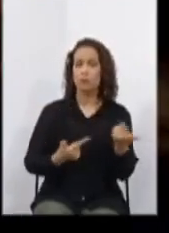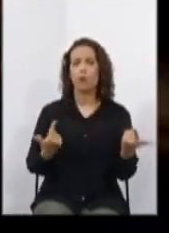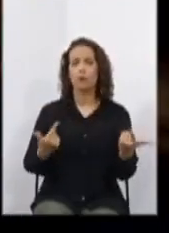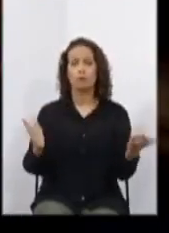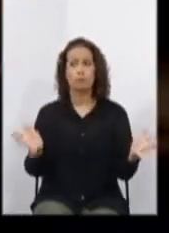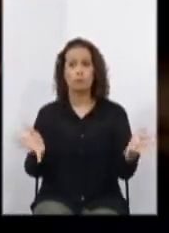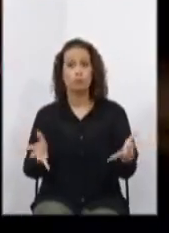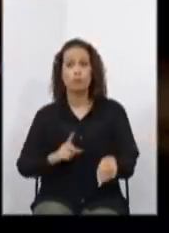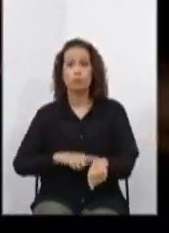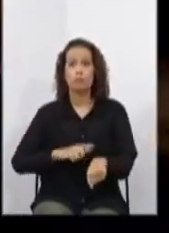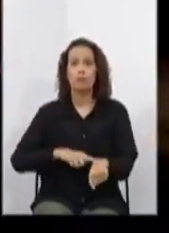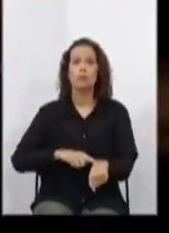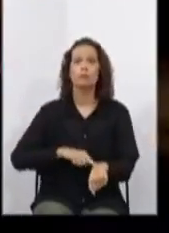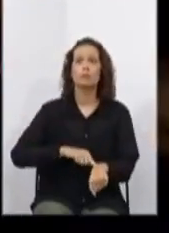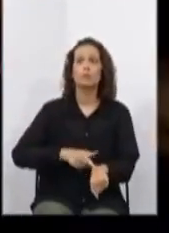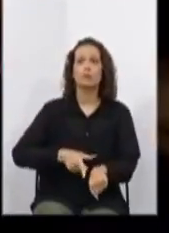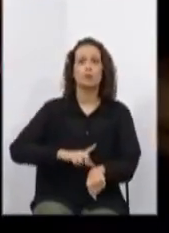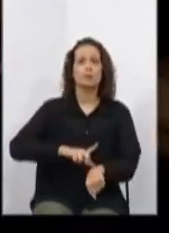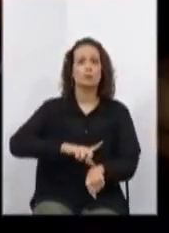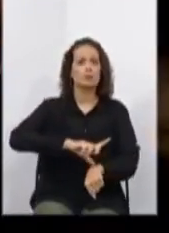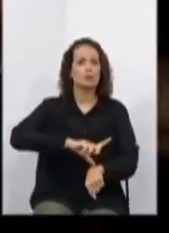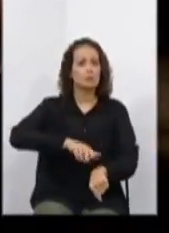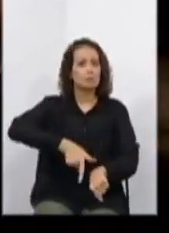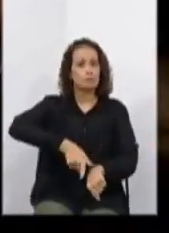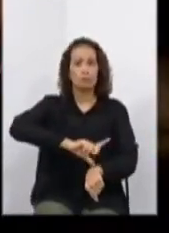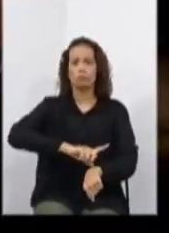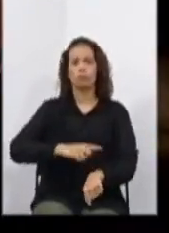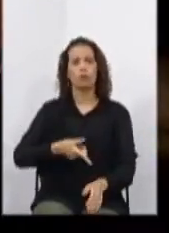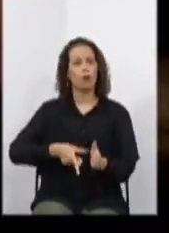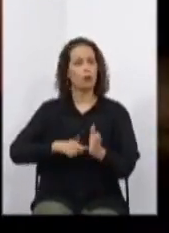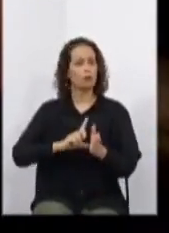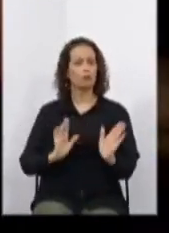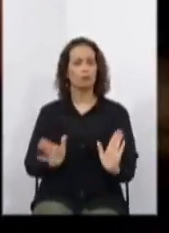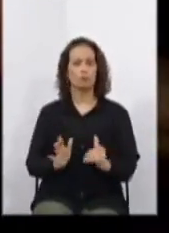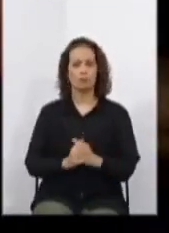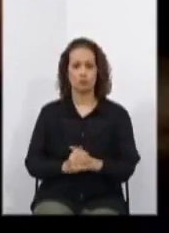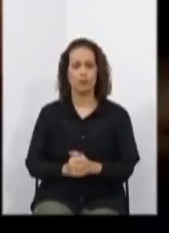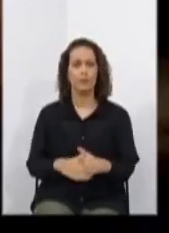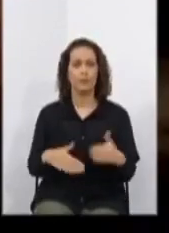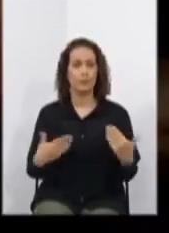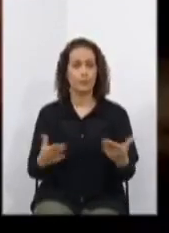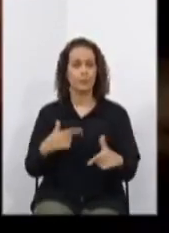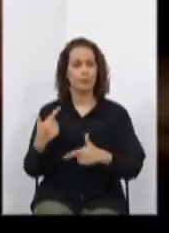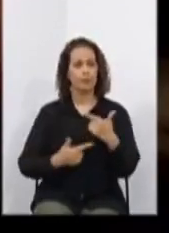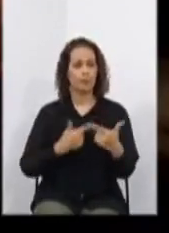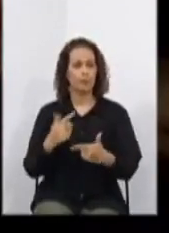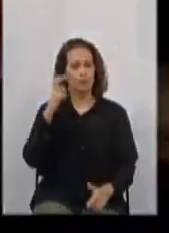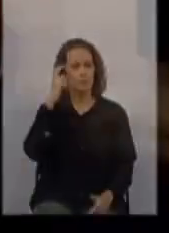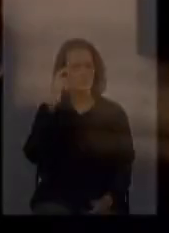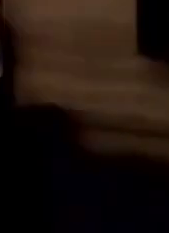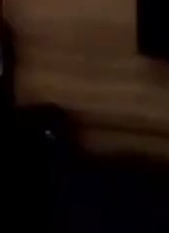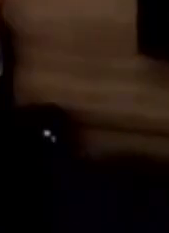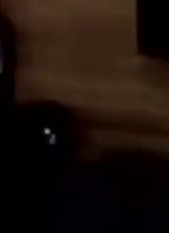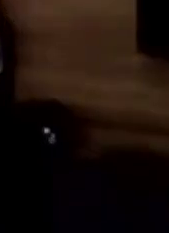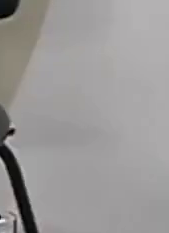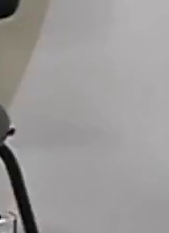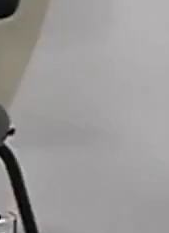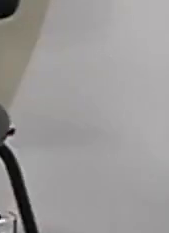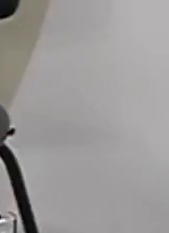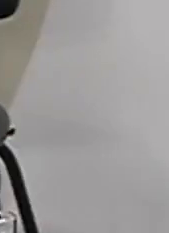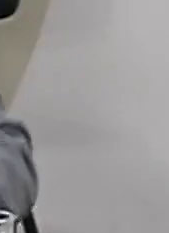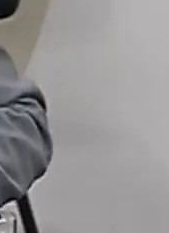quanto tempo para realizar essa audiência o quanto antes, presidente. Devolvo à presidência os trabalhos ao deputado Zé Guilherme. Obrigado.